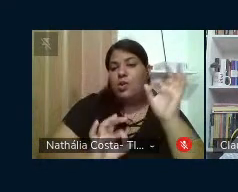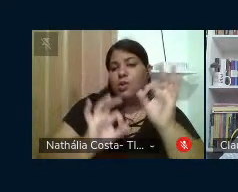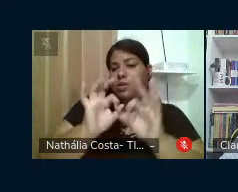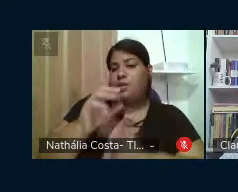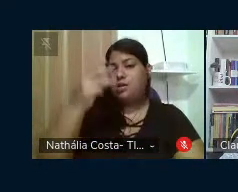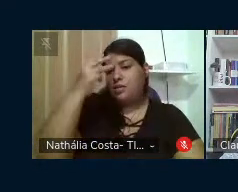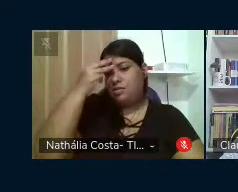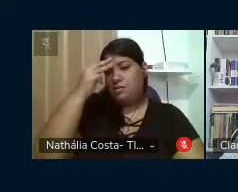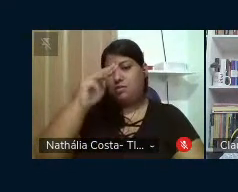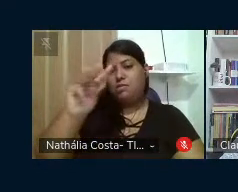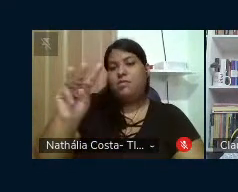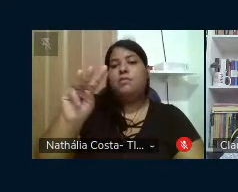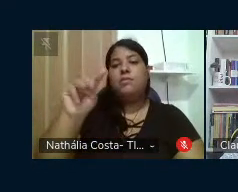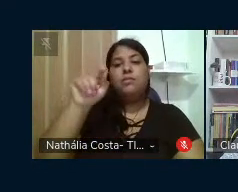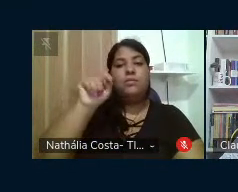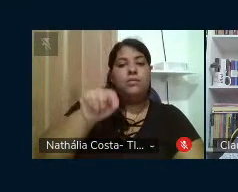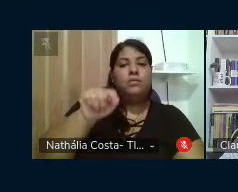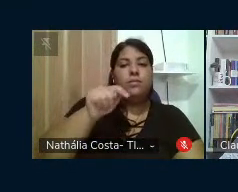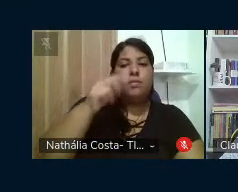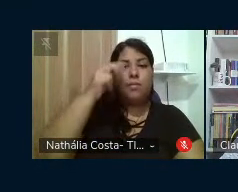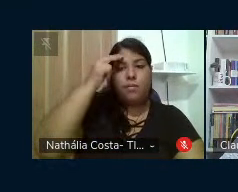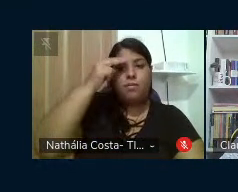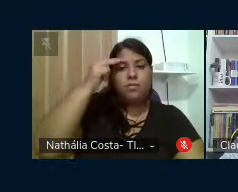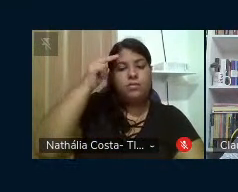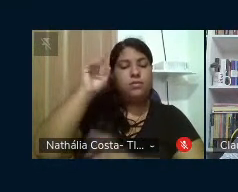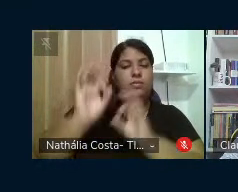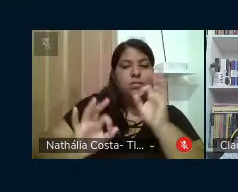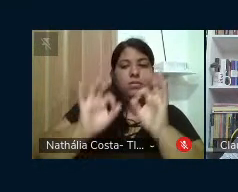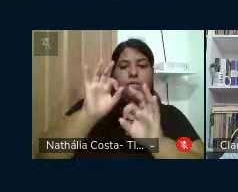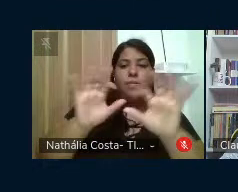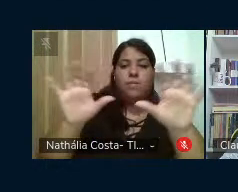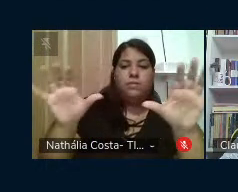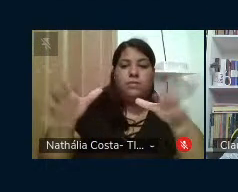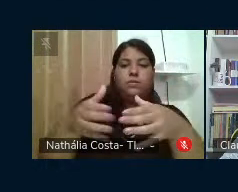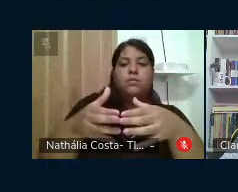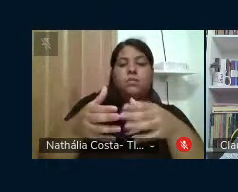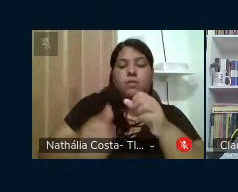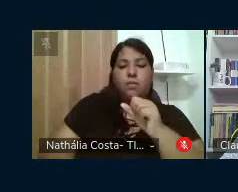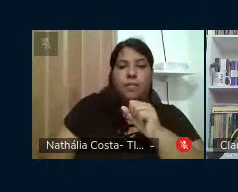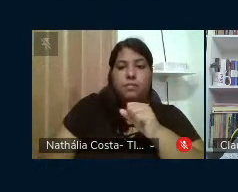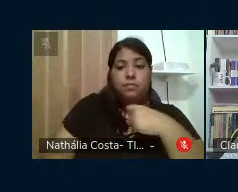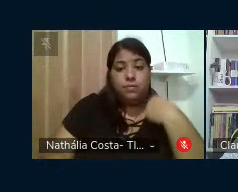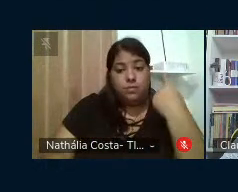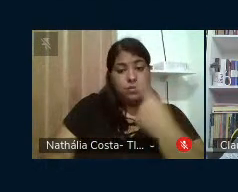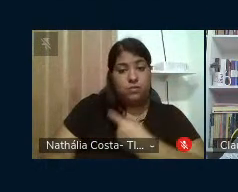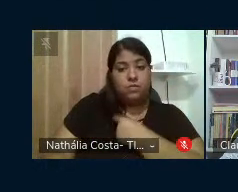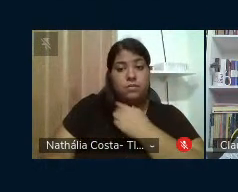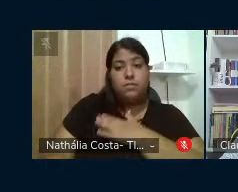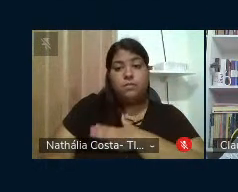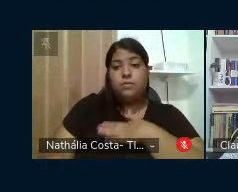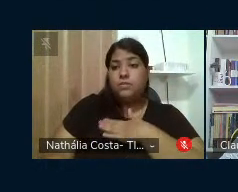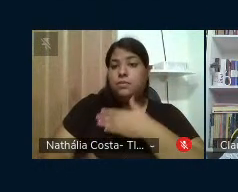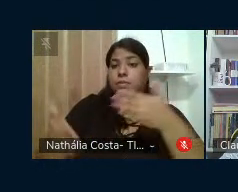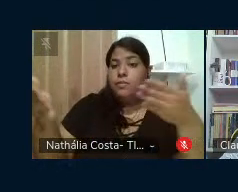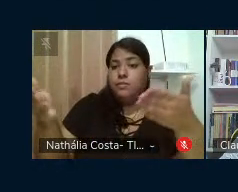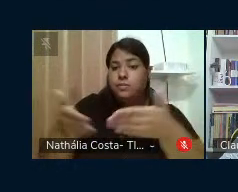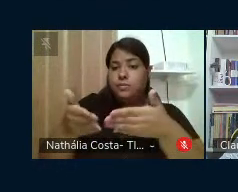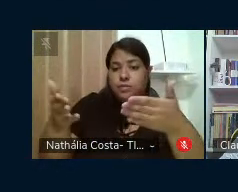três dias esses sonhos construídos coletivamente nós gostaríamos de nesse momento